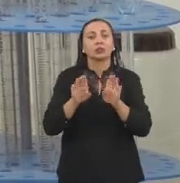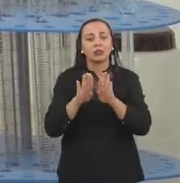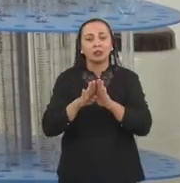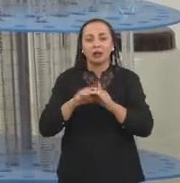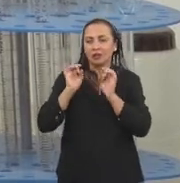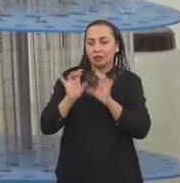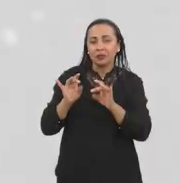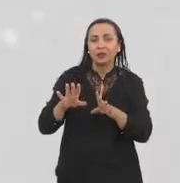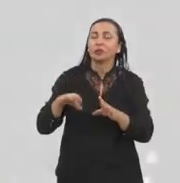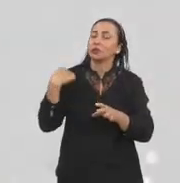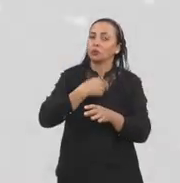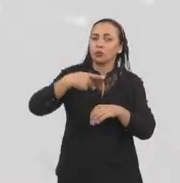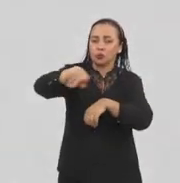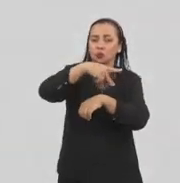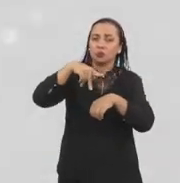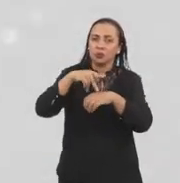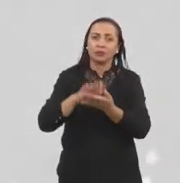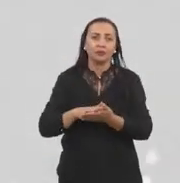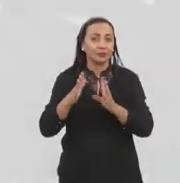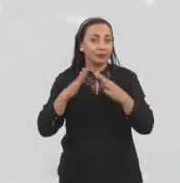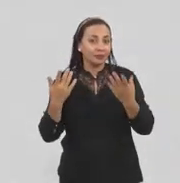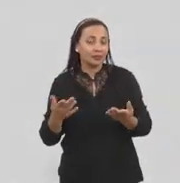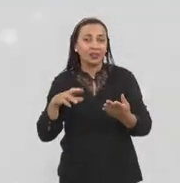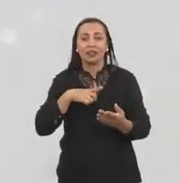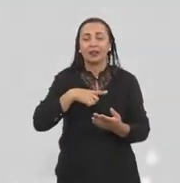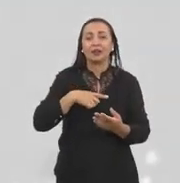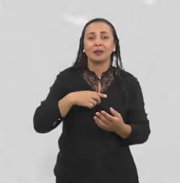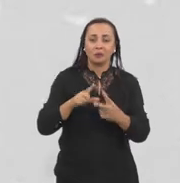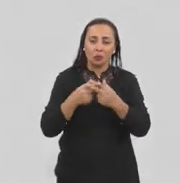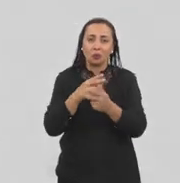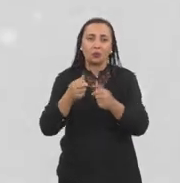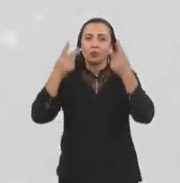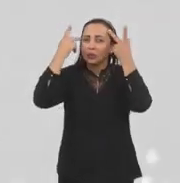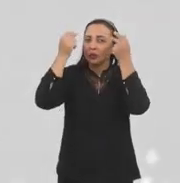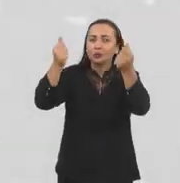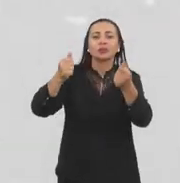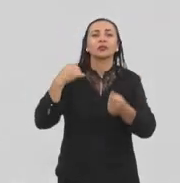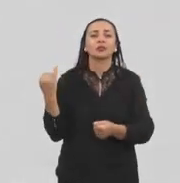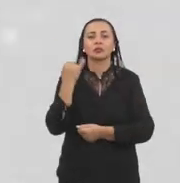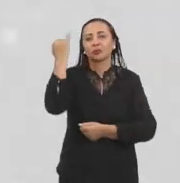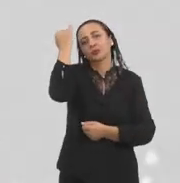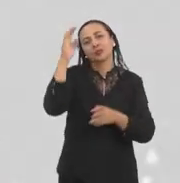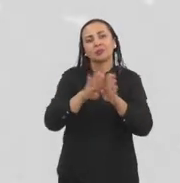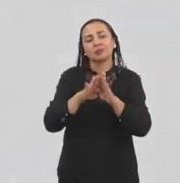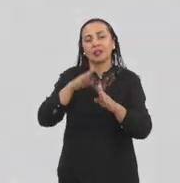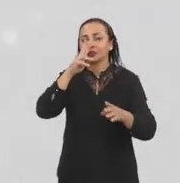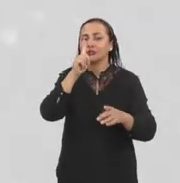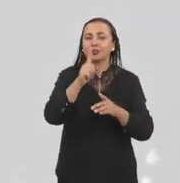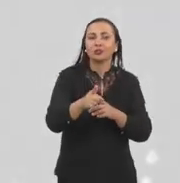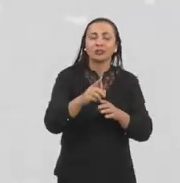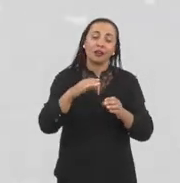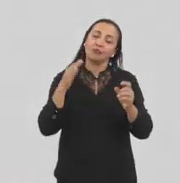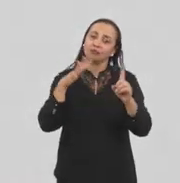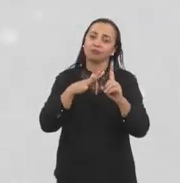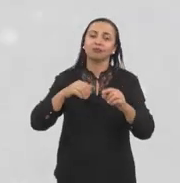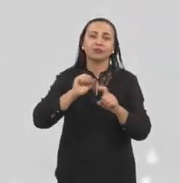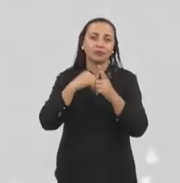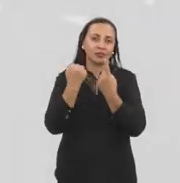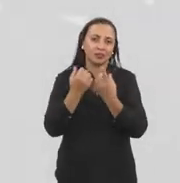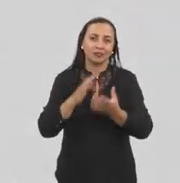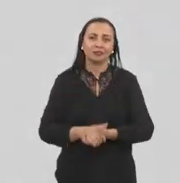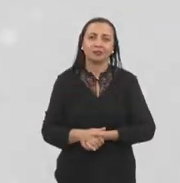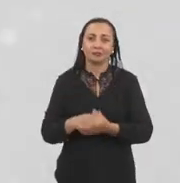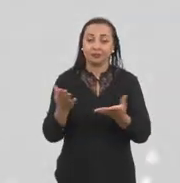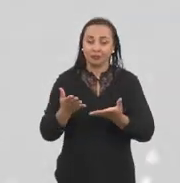antioxidante também. A gente acabou de desenvolver o processo da extração e fez o depósito de patente do corante e desse